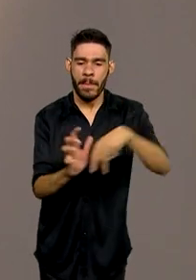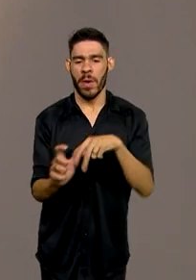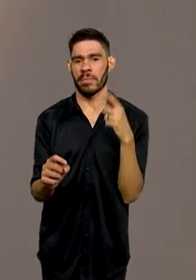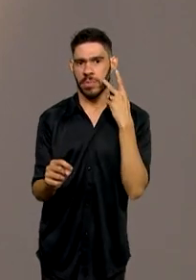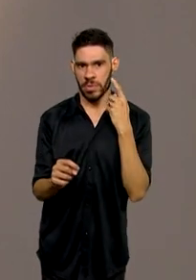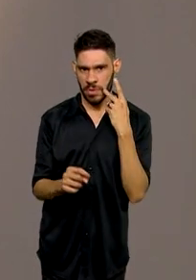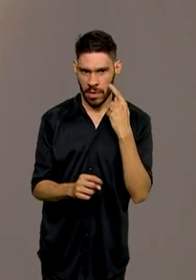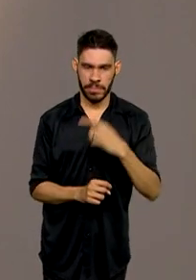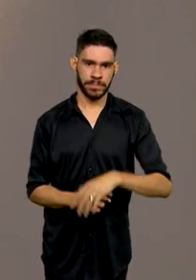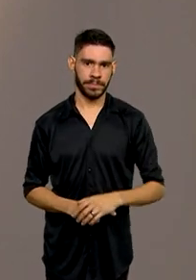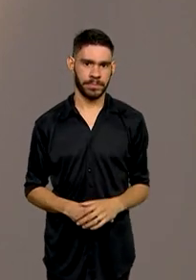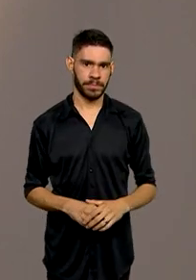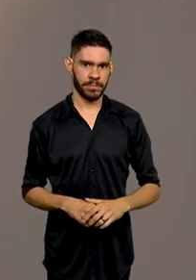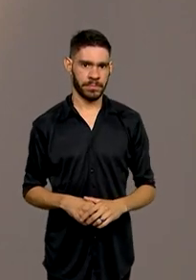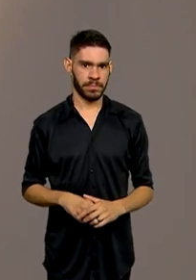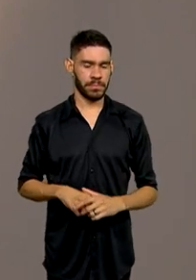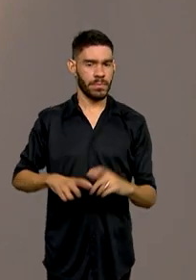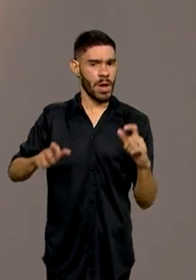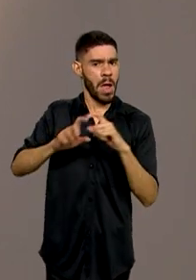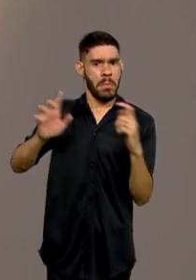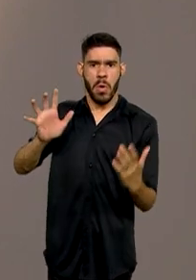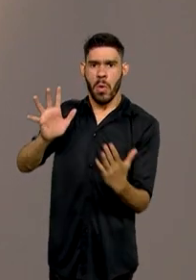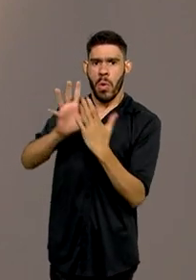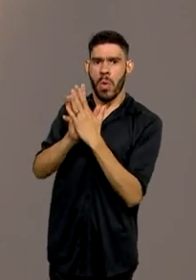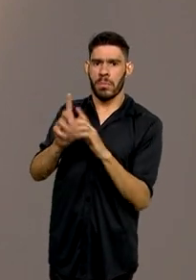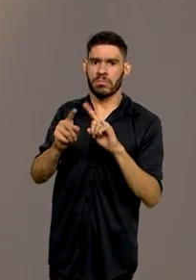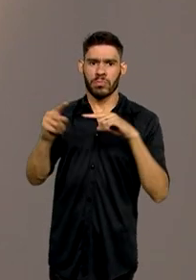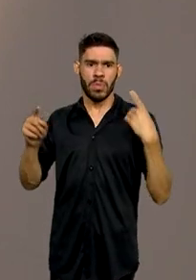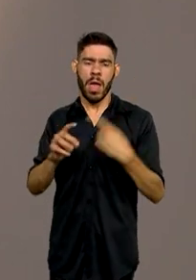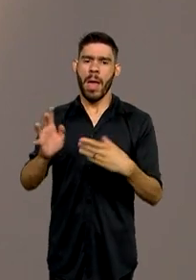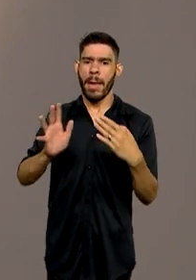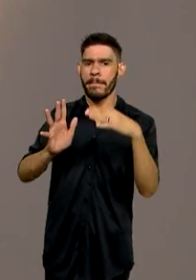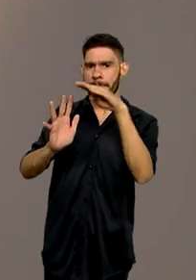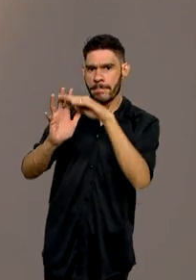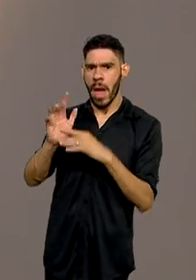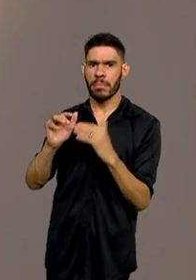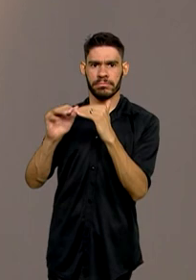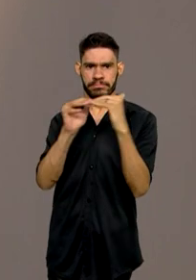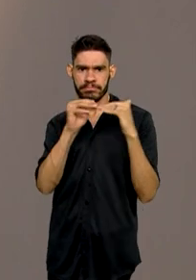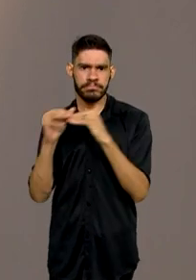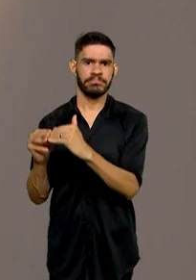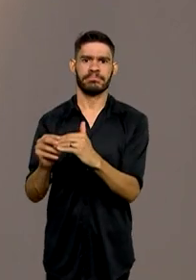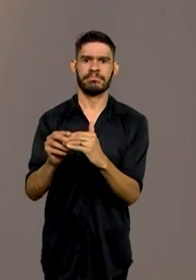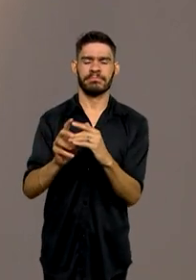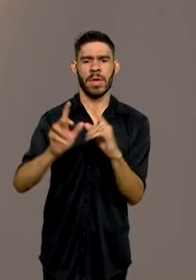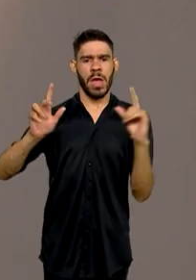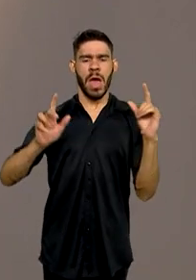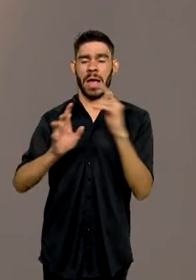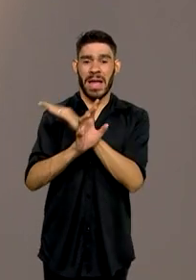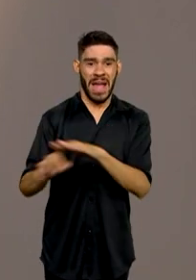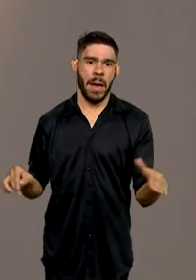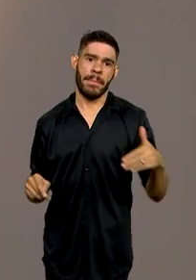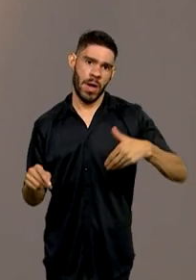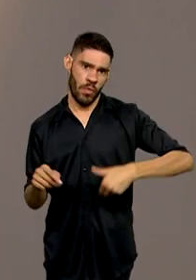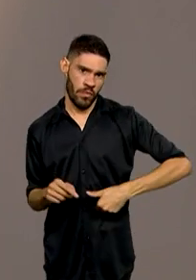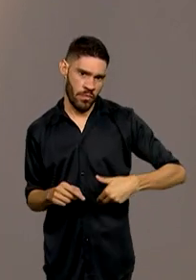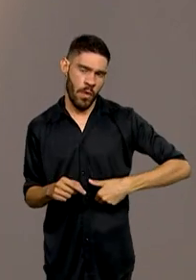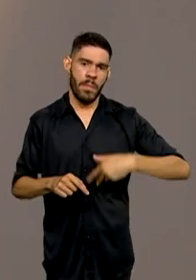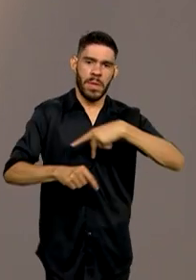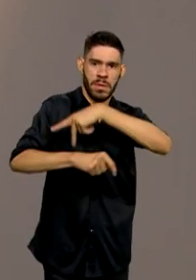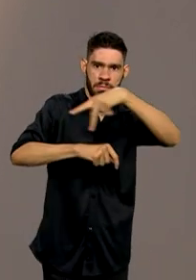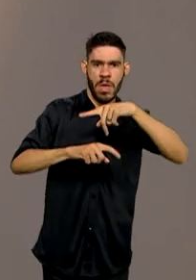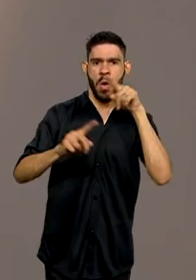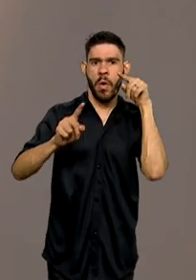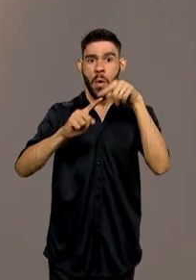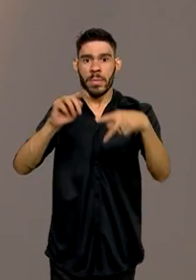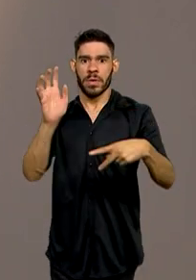A maior frente já reunida com uma pauta em comum, erradicar a fome no país. Esta é